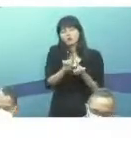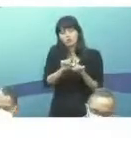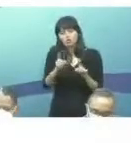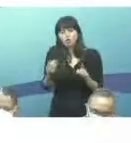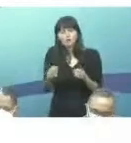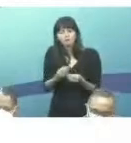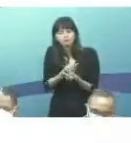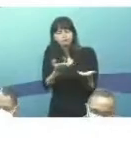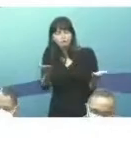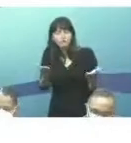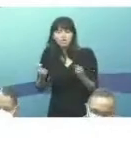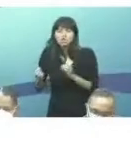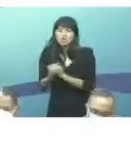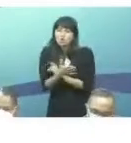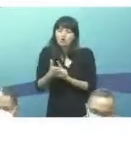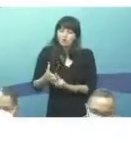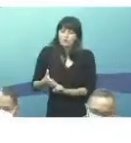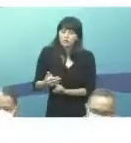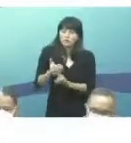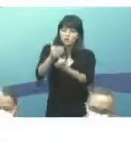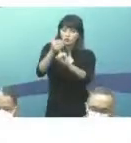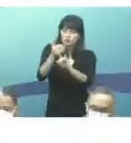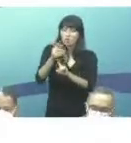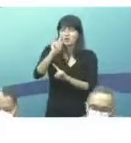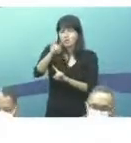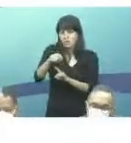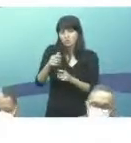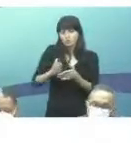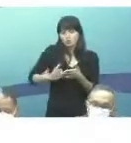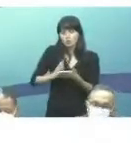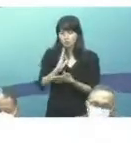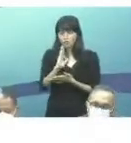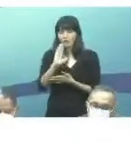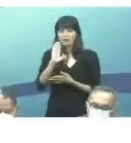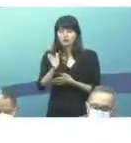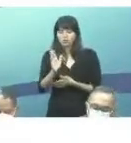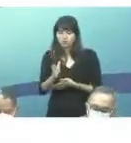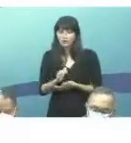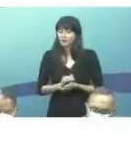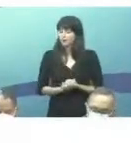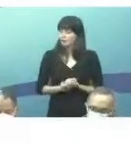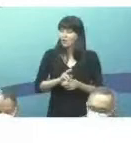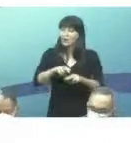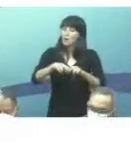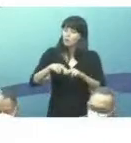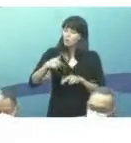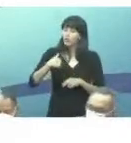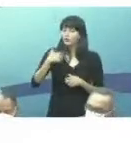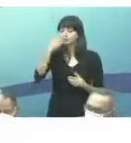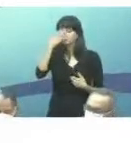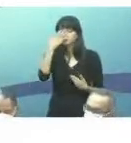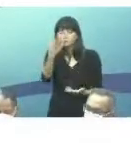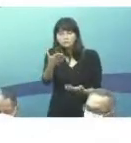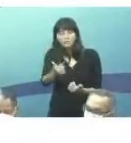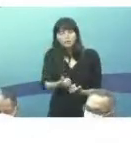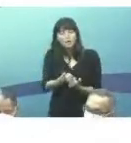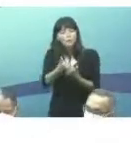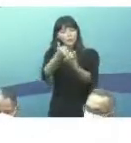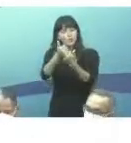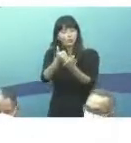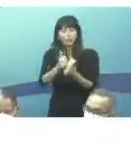incorporamos essas novas tecnologias, isso já aprovado em CIT. Por isso, quero agradecer o apoio